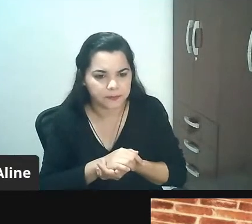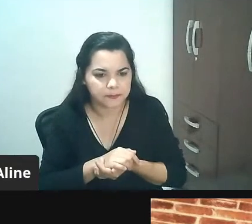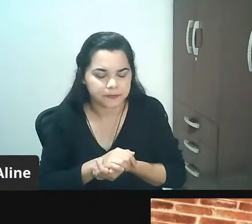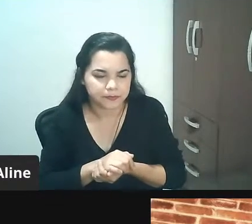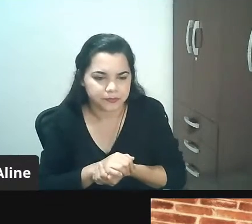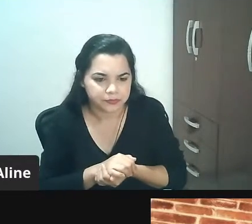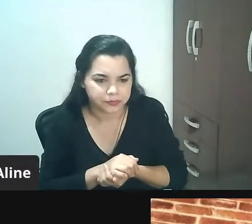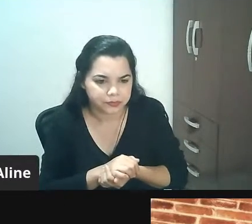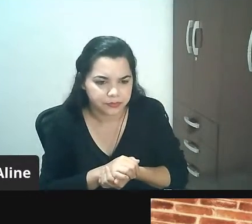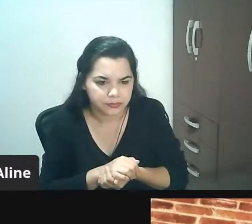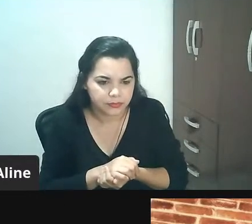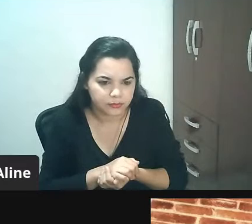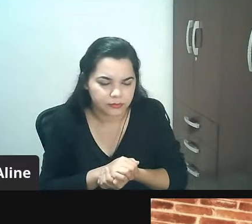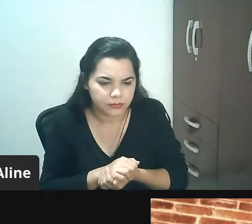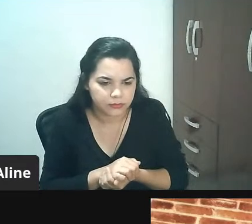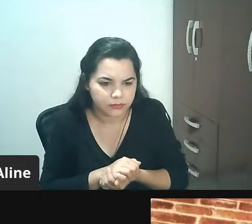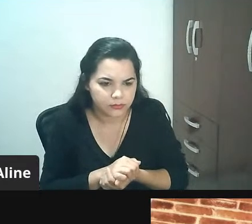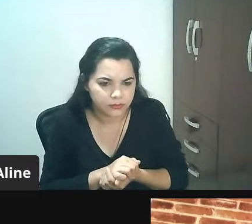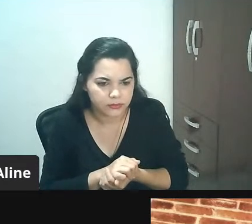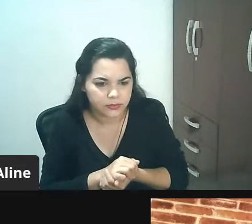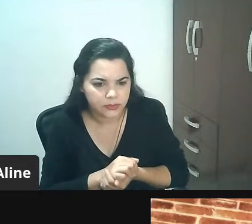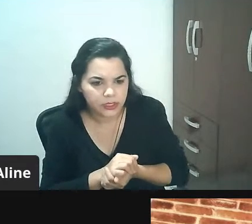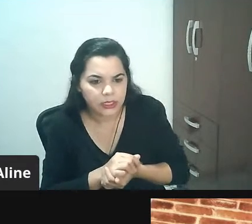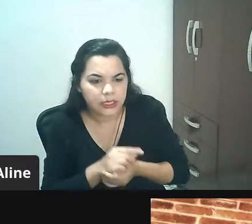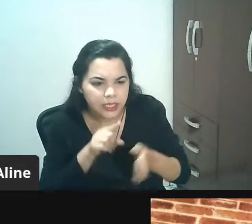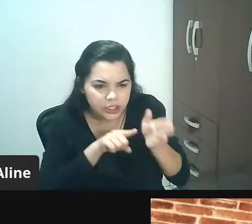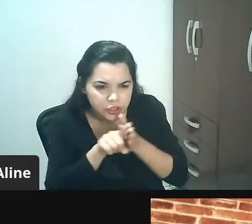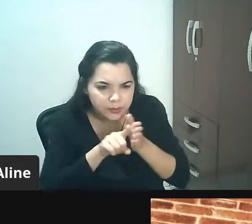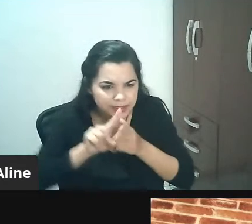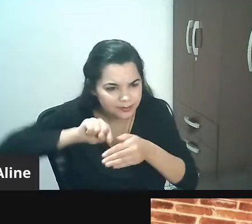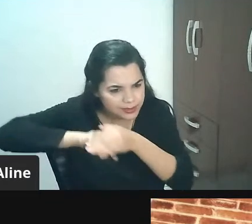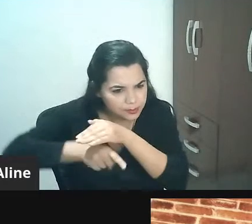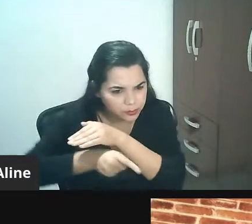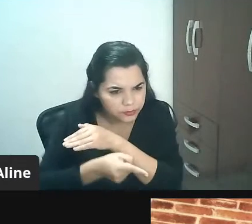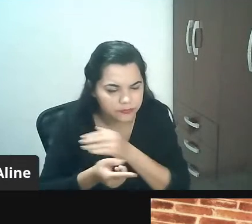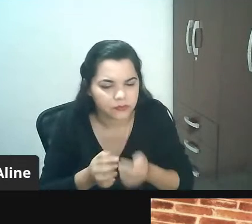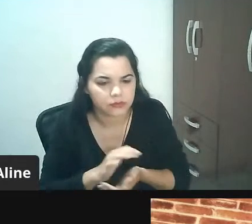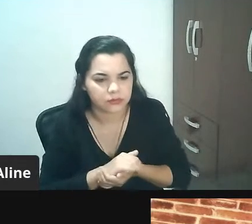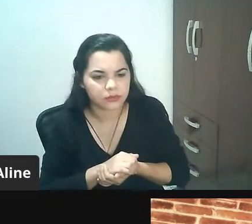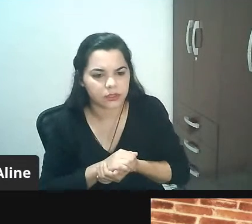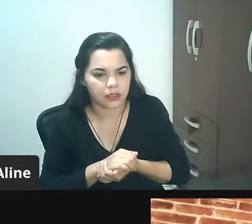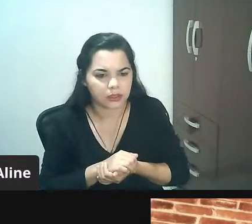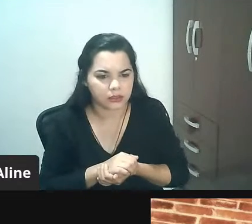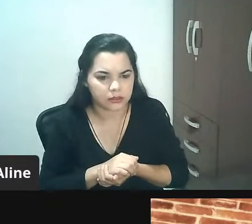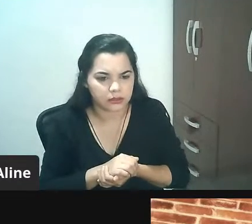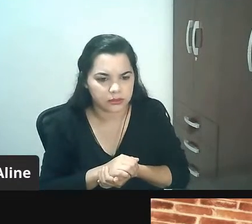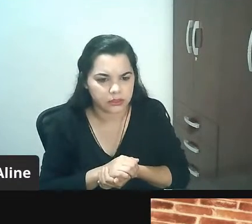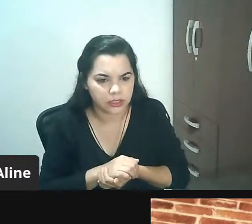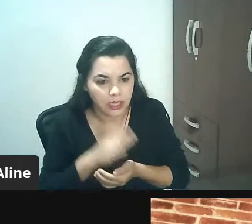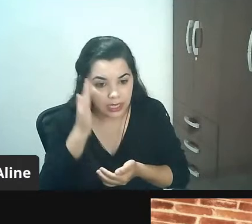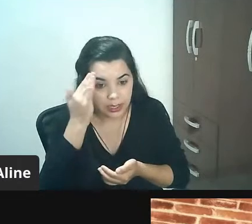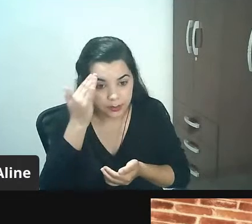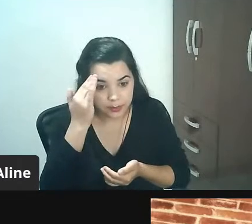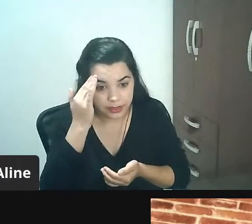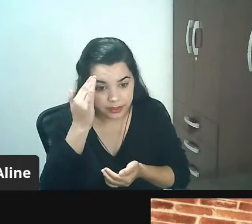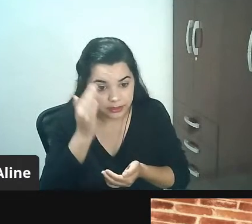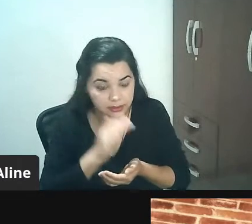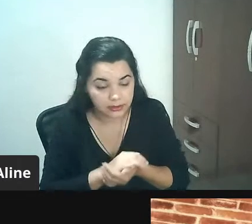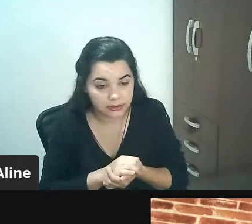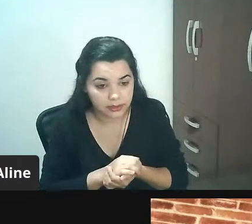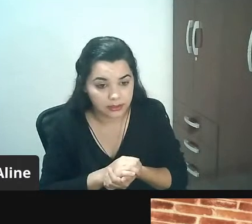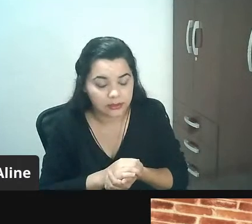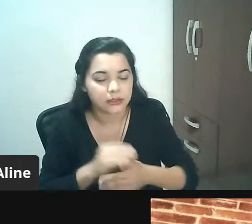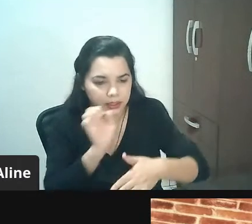uma pesquisa mais apurada mas eu preciso saber eu tenho que entender o tamanho da dor desse